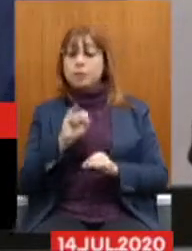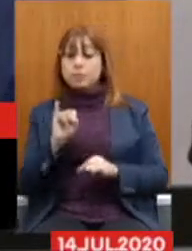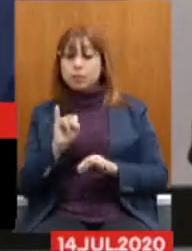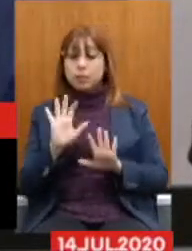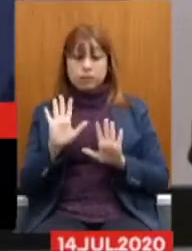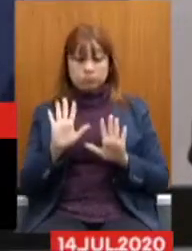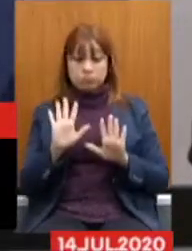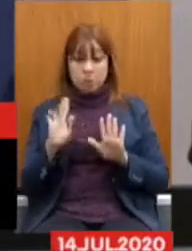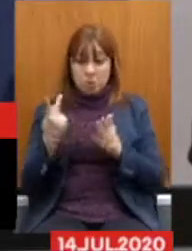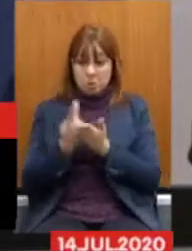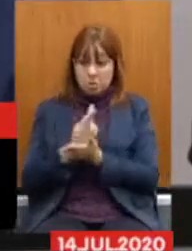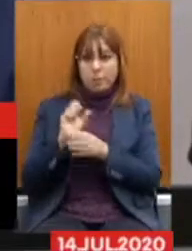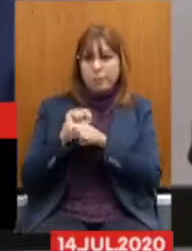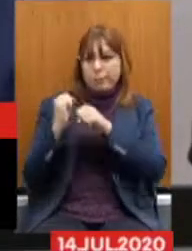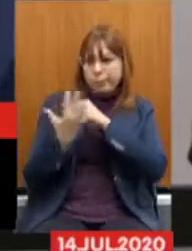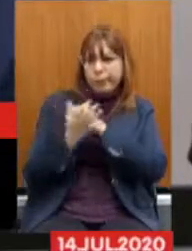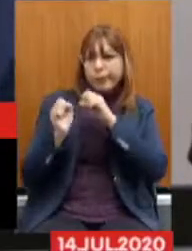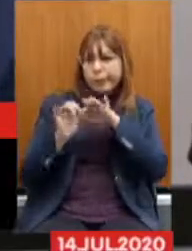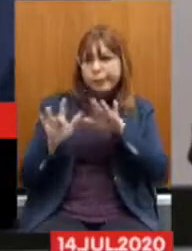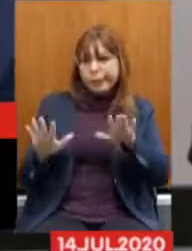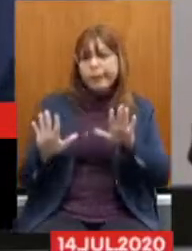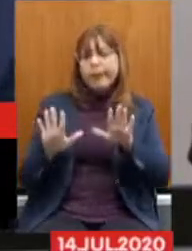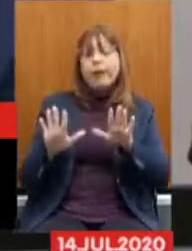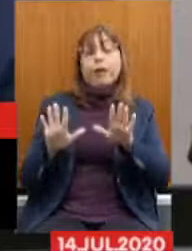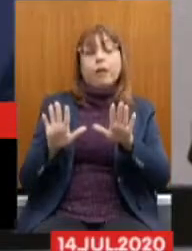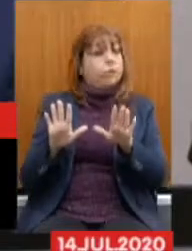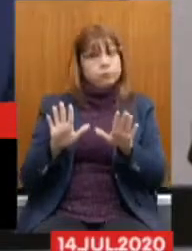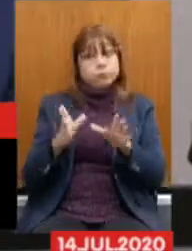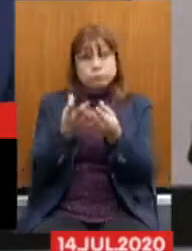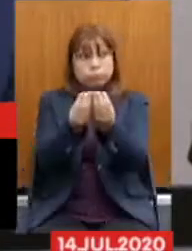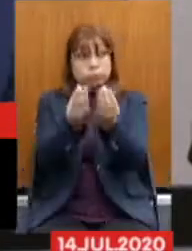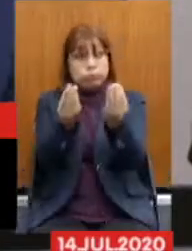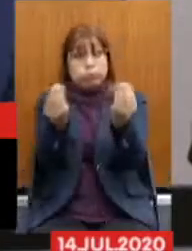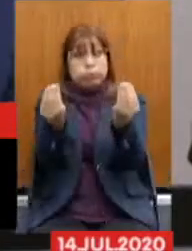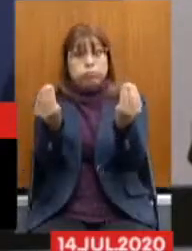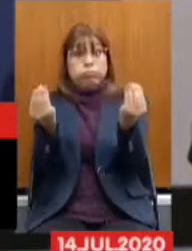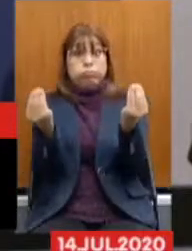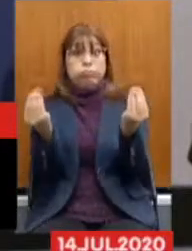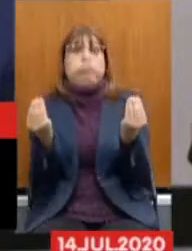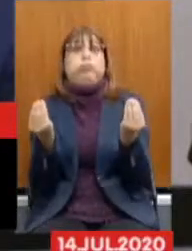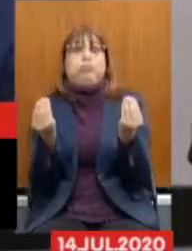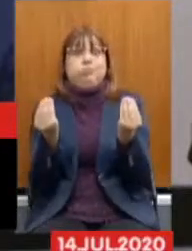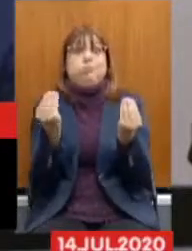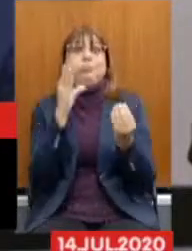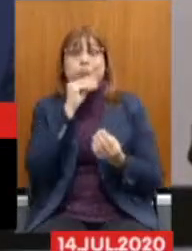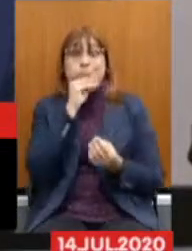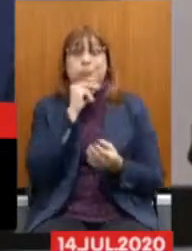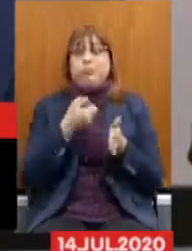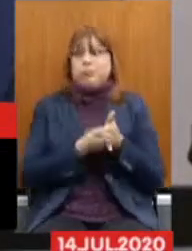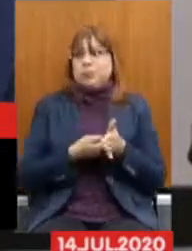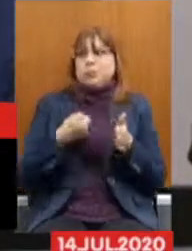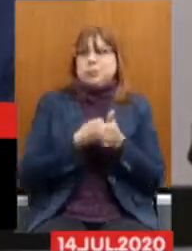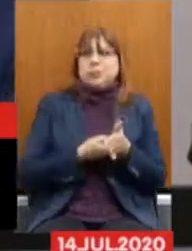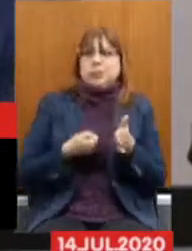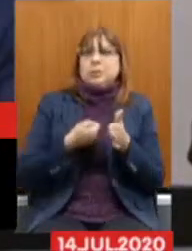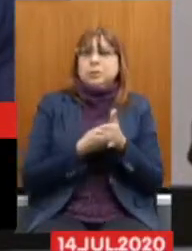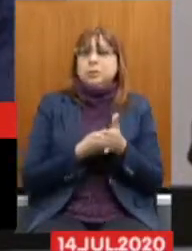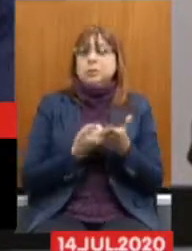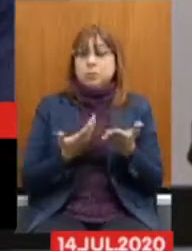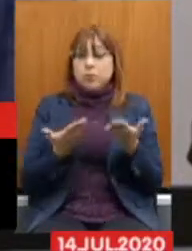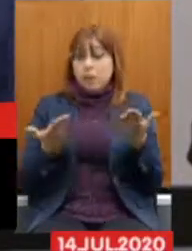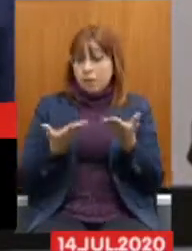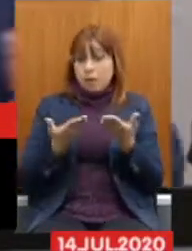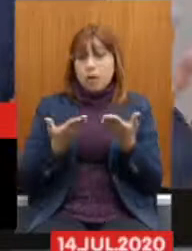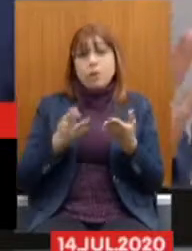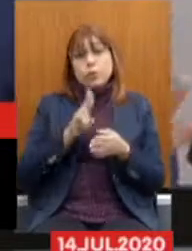acontecendo hoje, nós estaríamos cheios do funcionalismo todo aqui na porta, pressionando. E estão pressionando agora